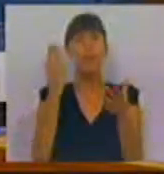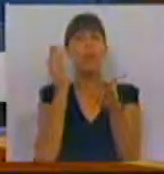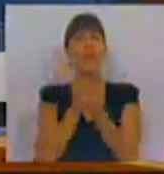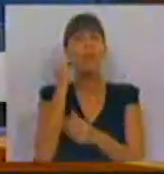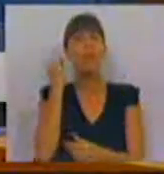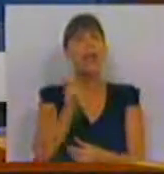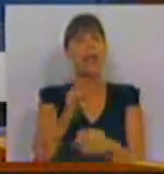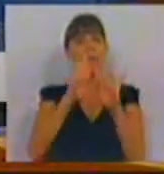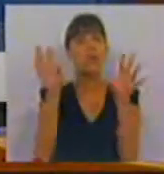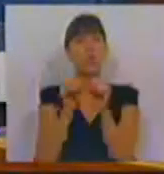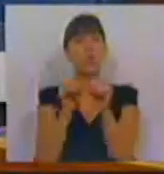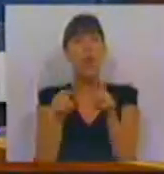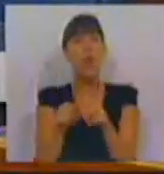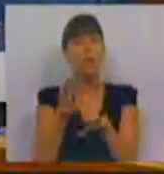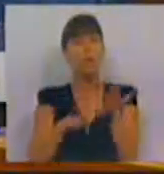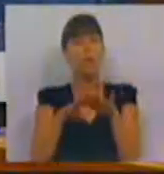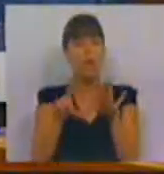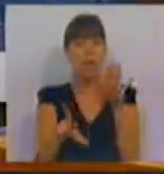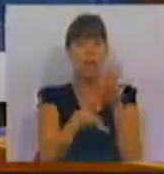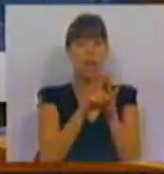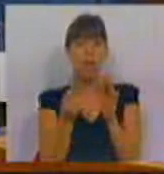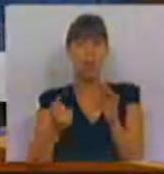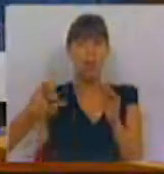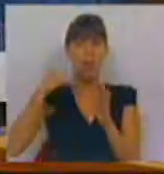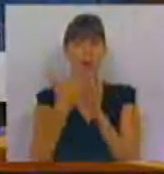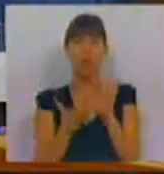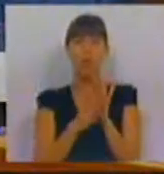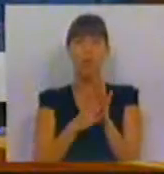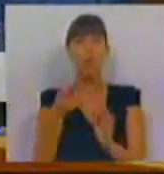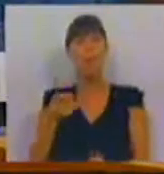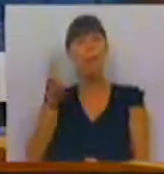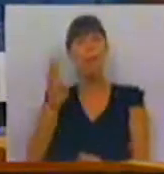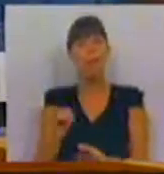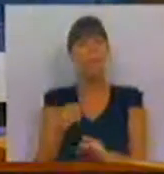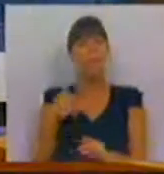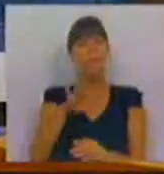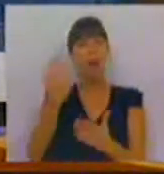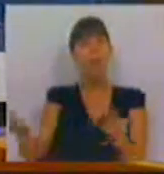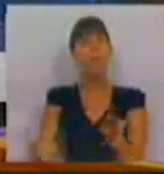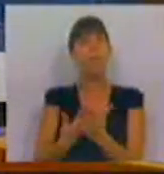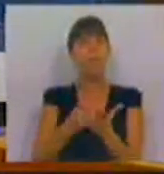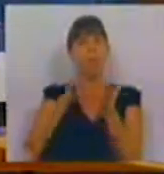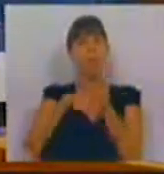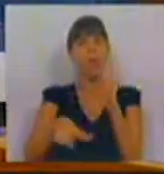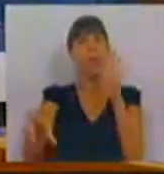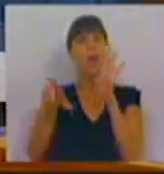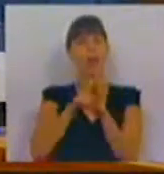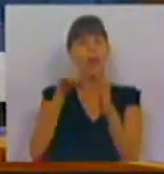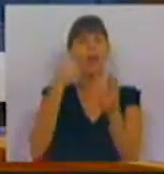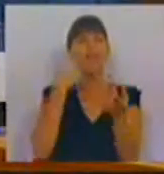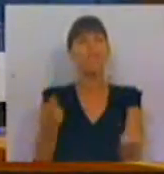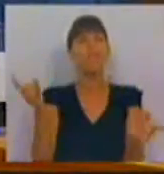processo criminal sumário fez legislação inconstitucional. O Partido Socialista vai apresentar um projeto de lei para